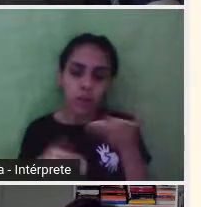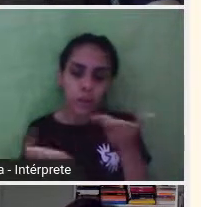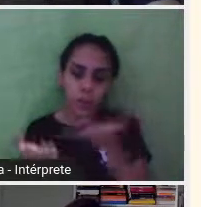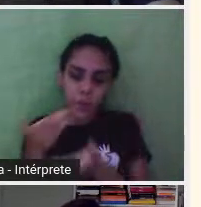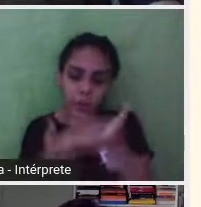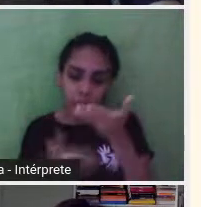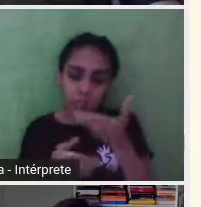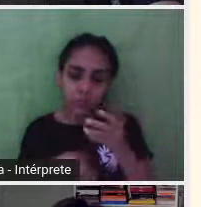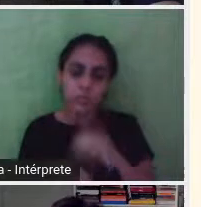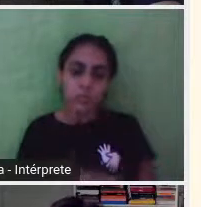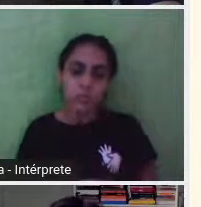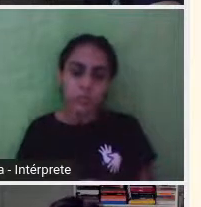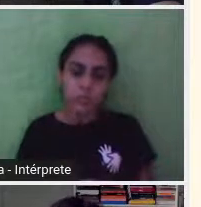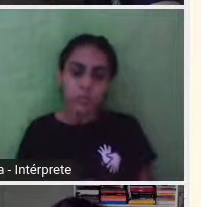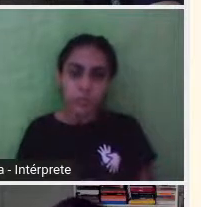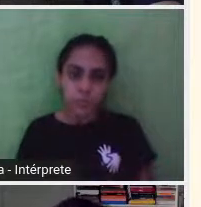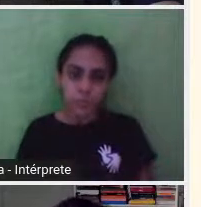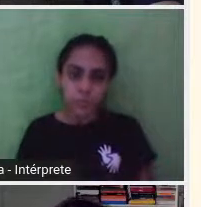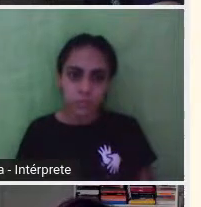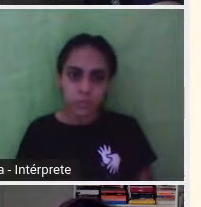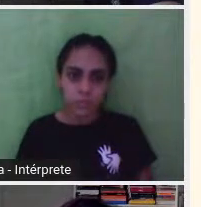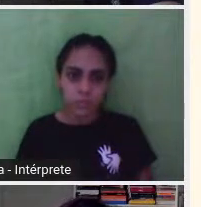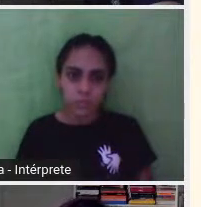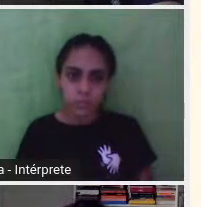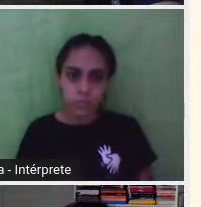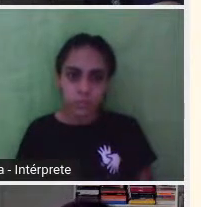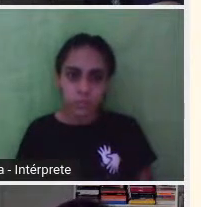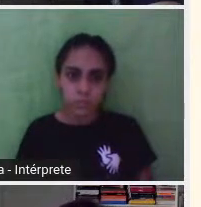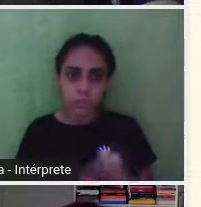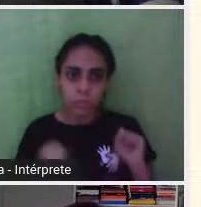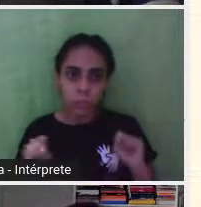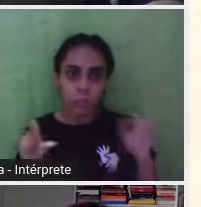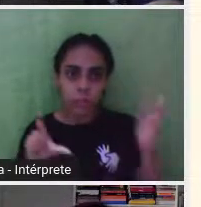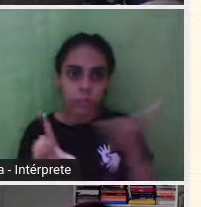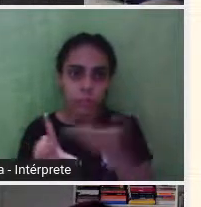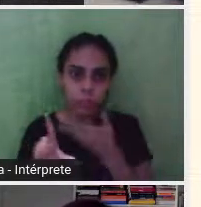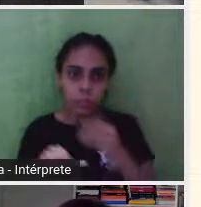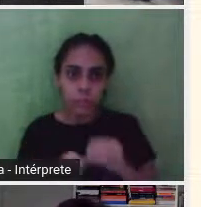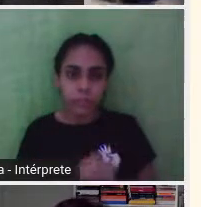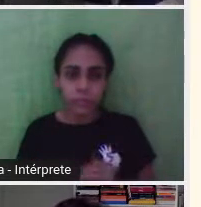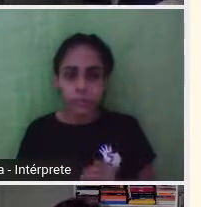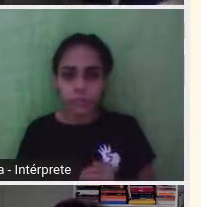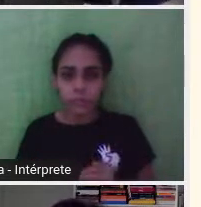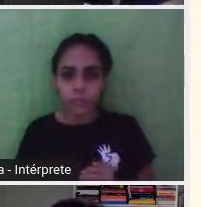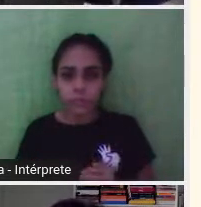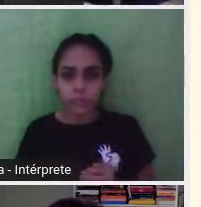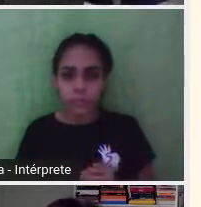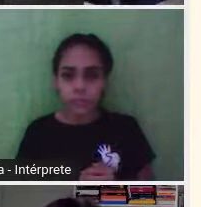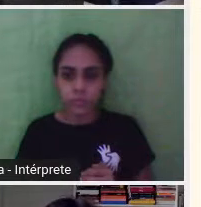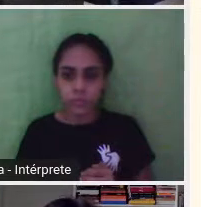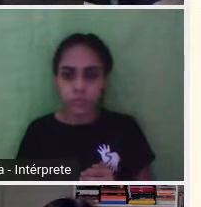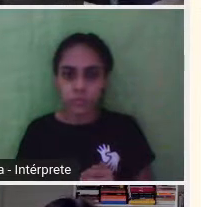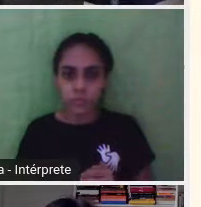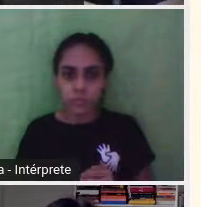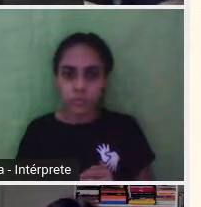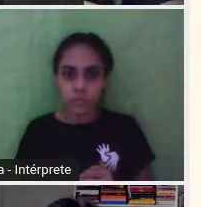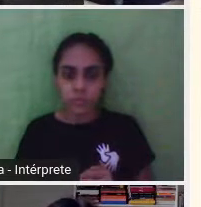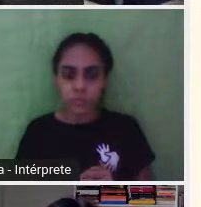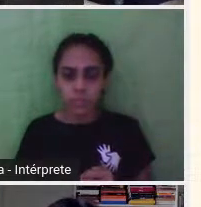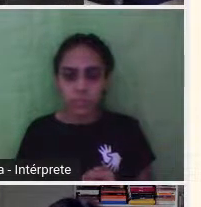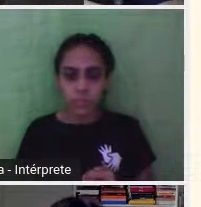parte da Filha Perdida. Pode passar, Vinícius, é só uma citação maiorzinha, né? Sim.